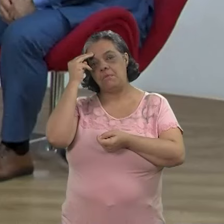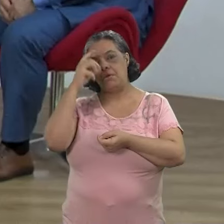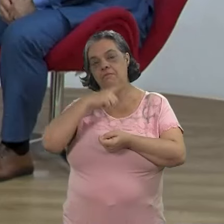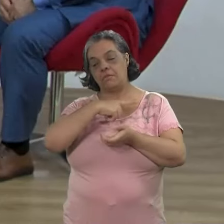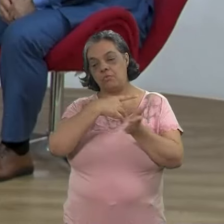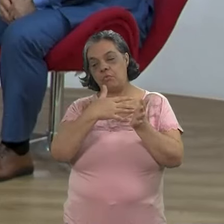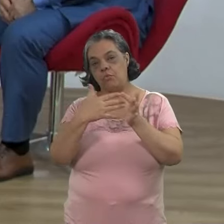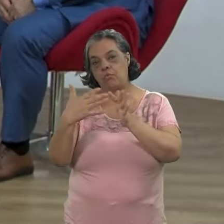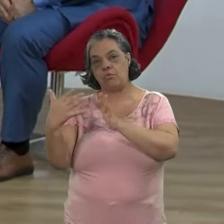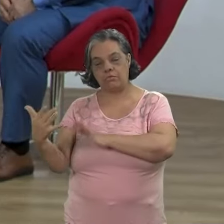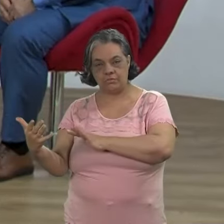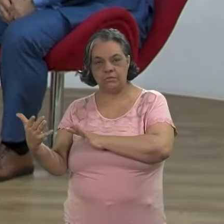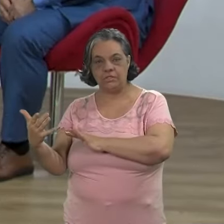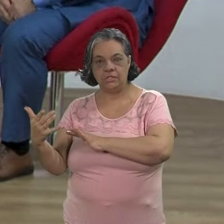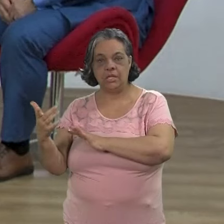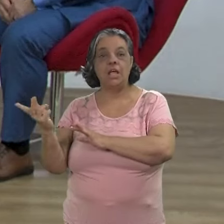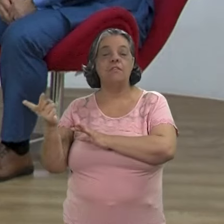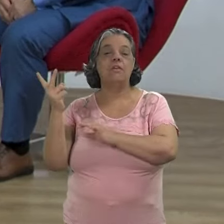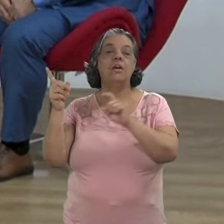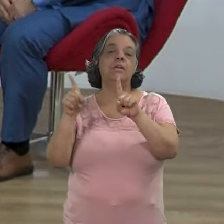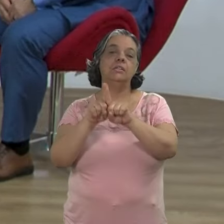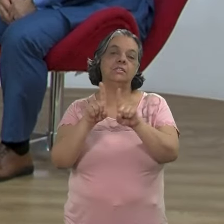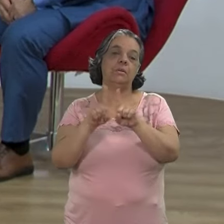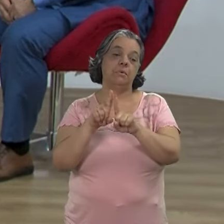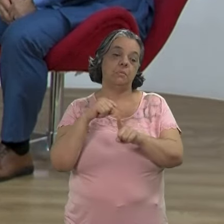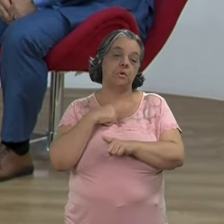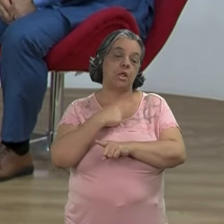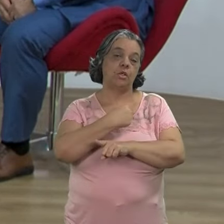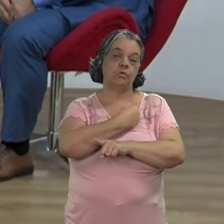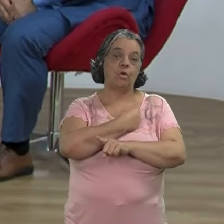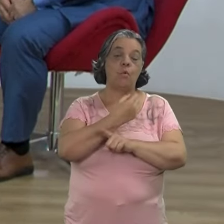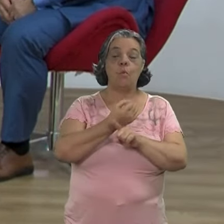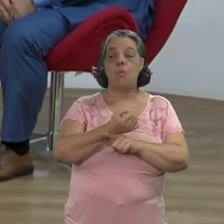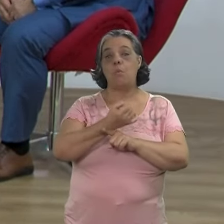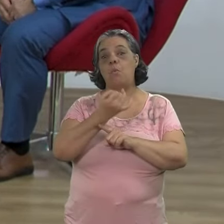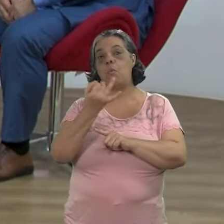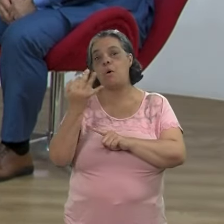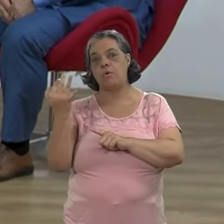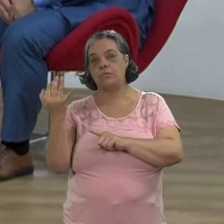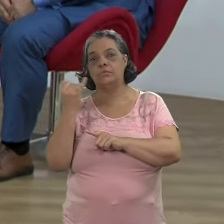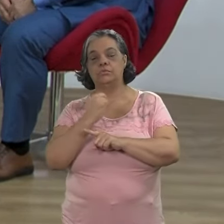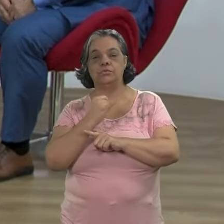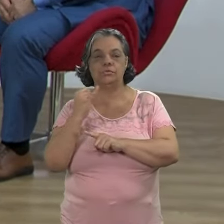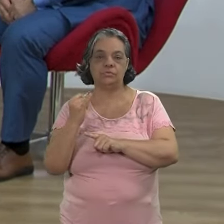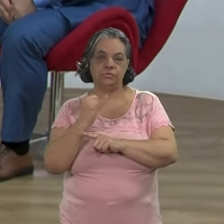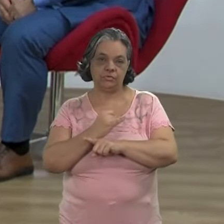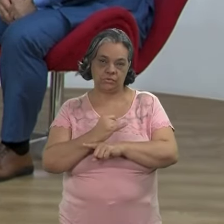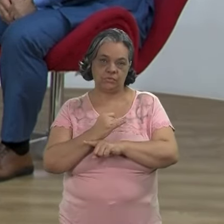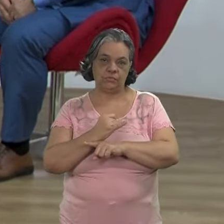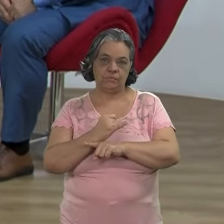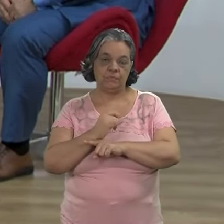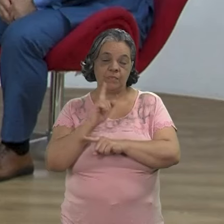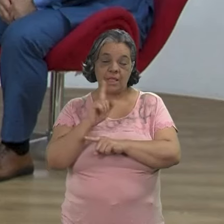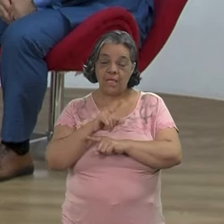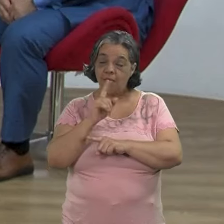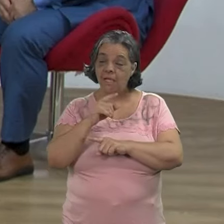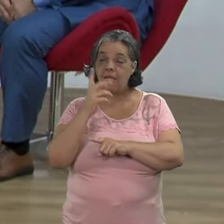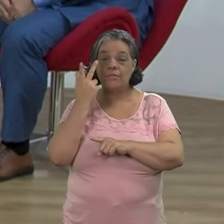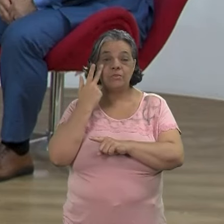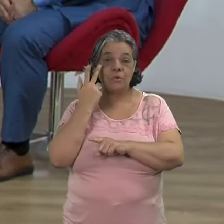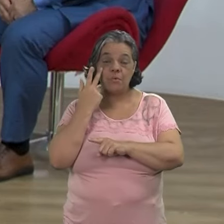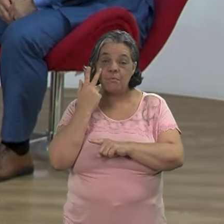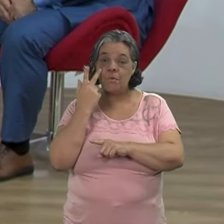memória vai perdurar. E isso vale tanto para a gente quanto para as instituições. é muito